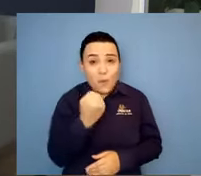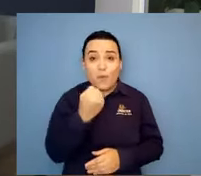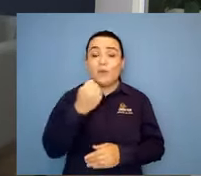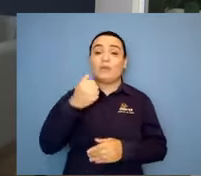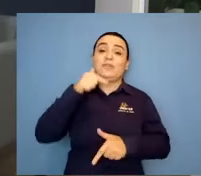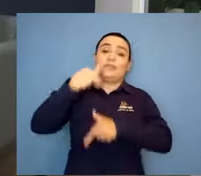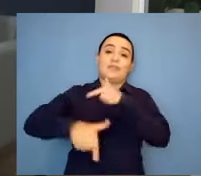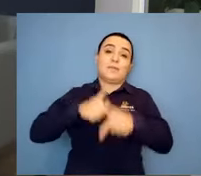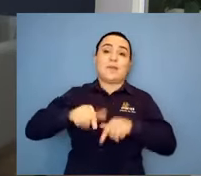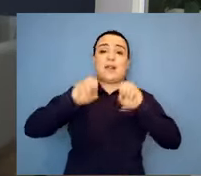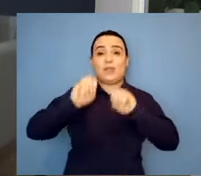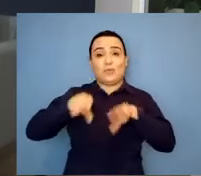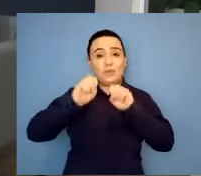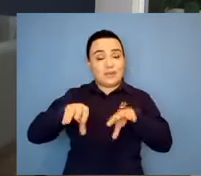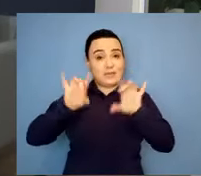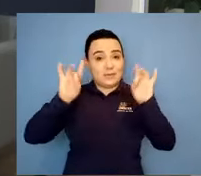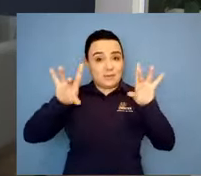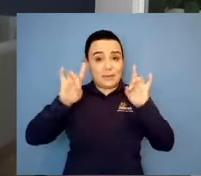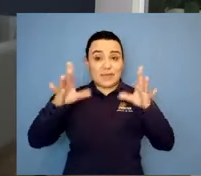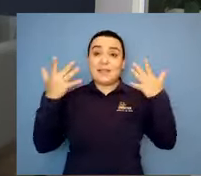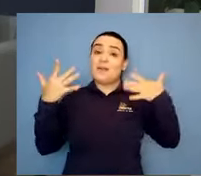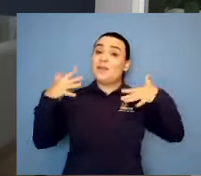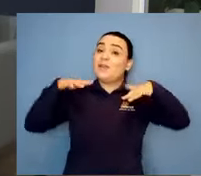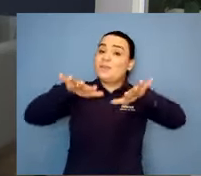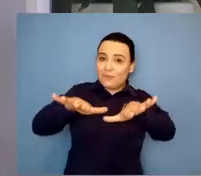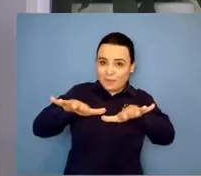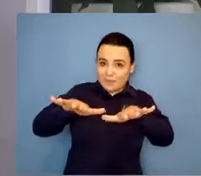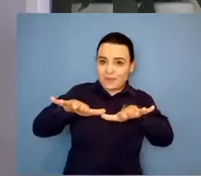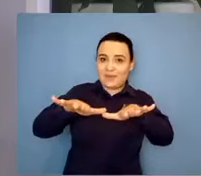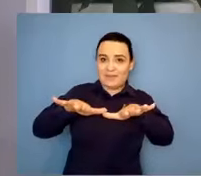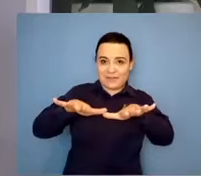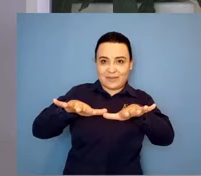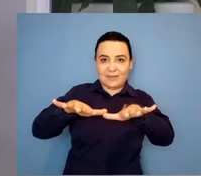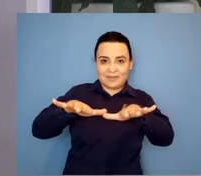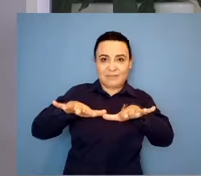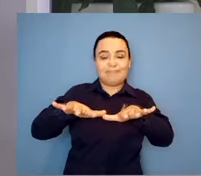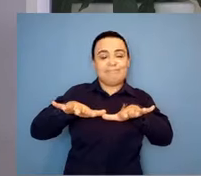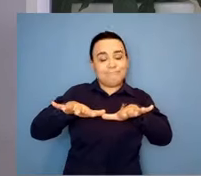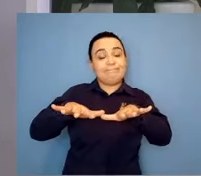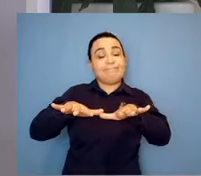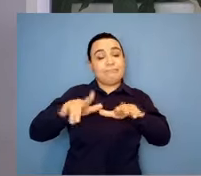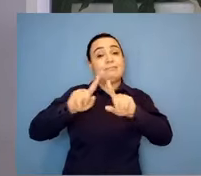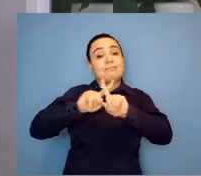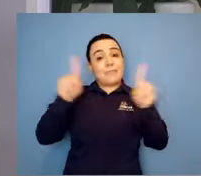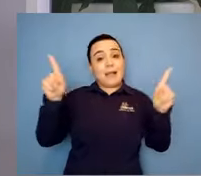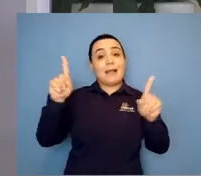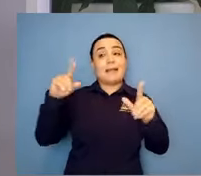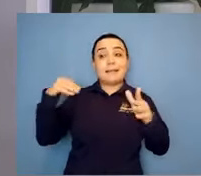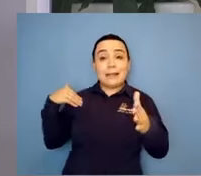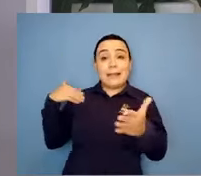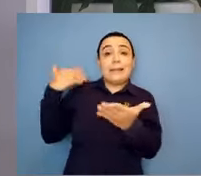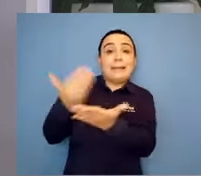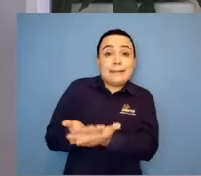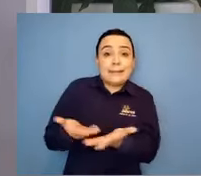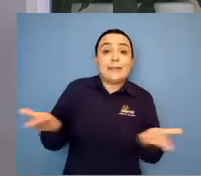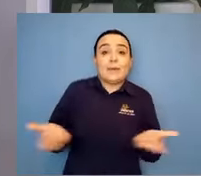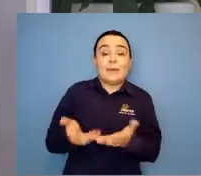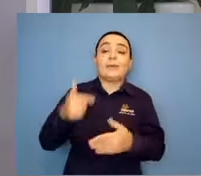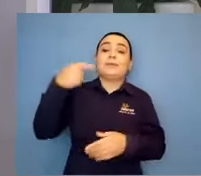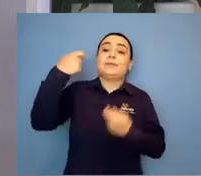da educação inclusiva. Mas assim mesmo, precisa muito. Precisamos de professores